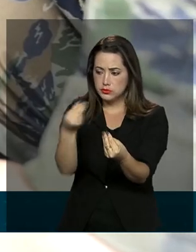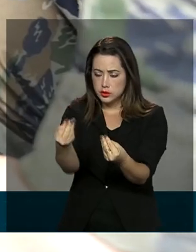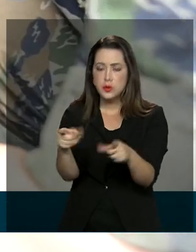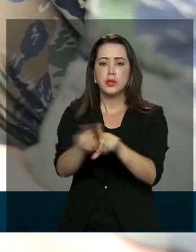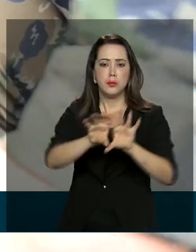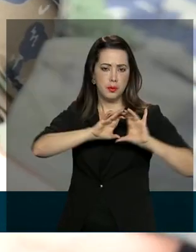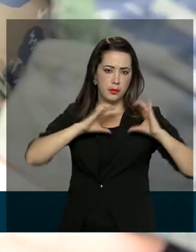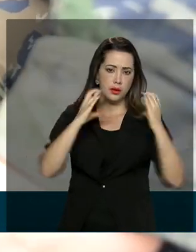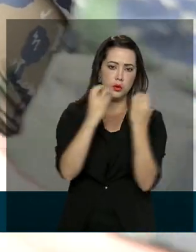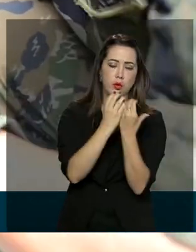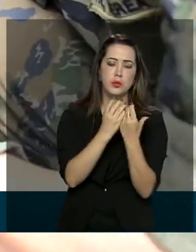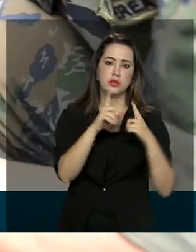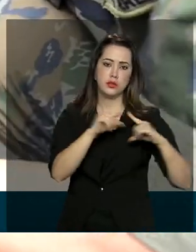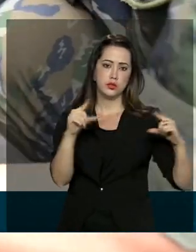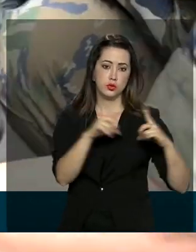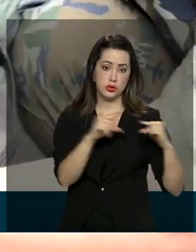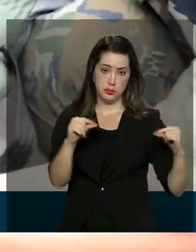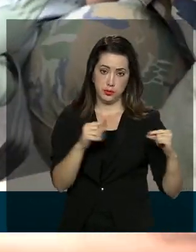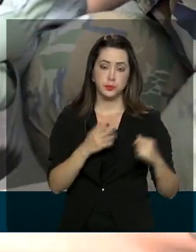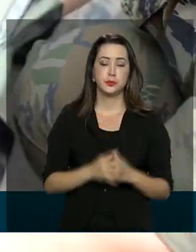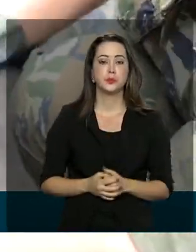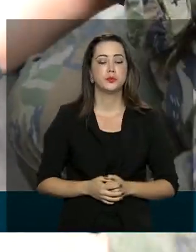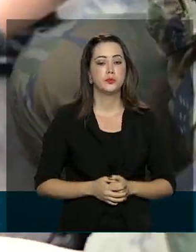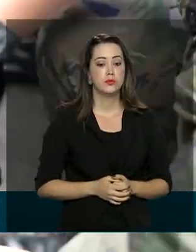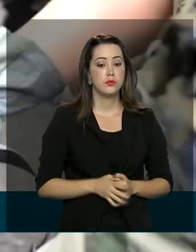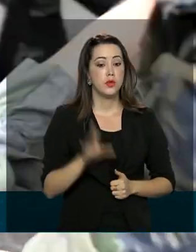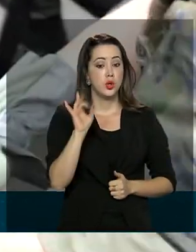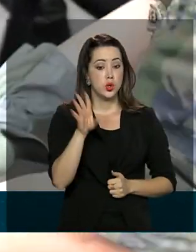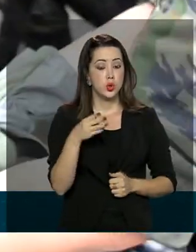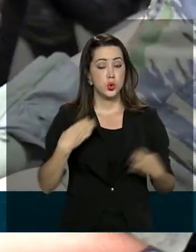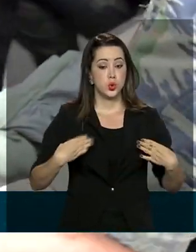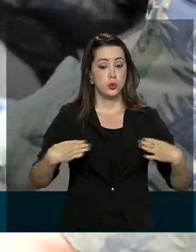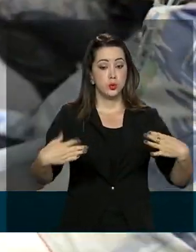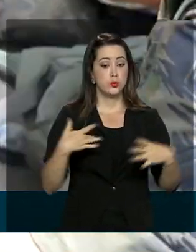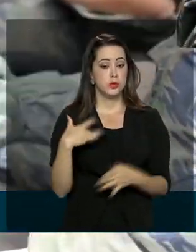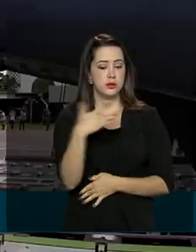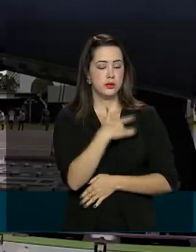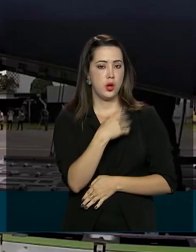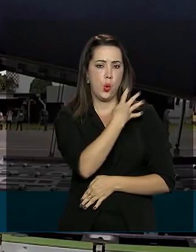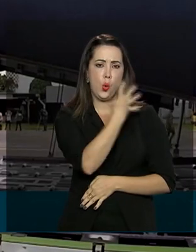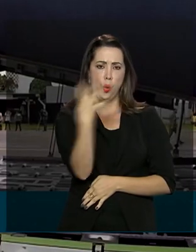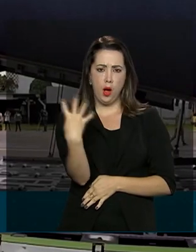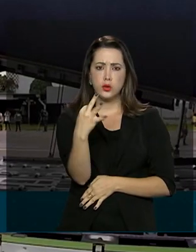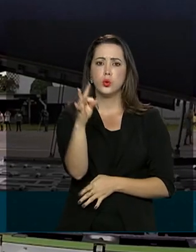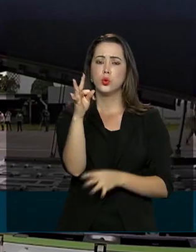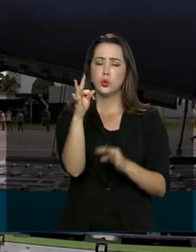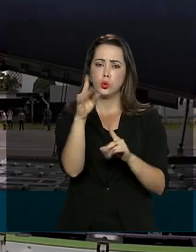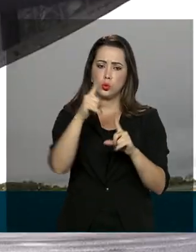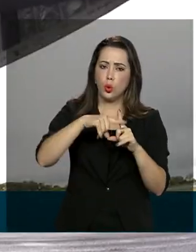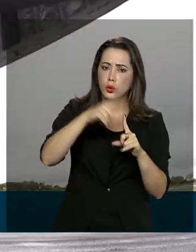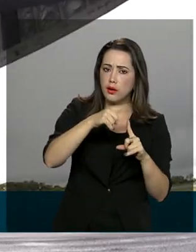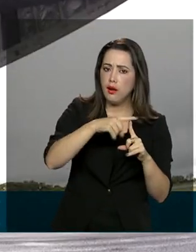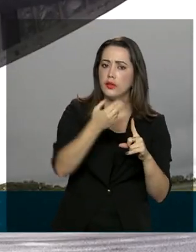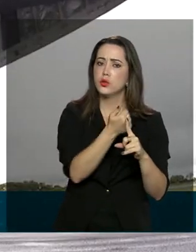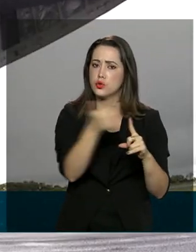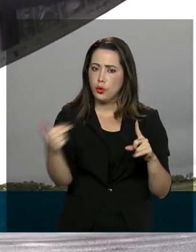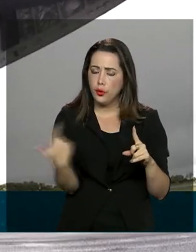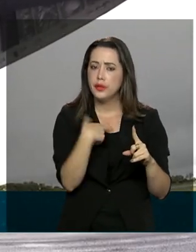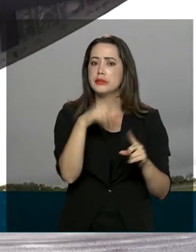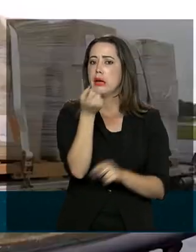pela comunidade libanesa no Brasil. Só do Ministério da Saúde, são 4 toneladas de produtos, que incluem